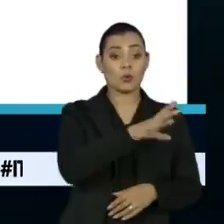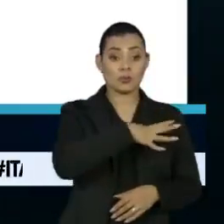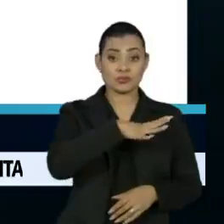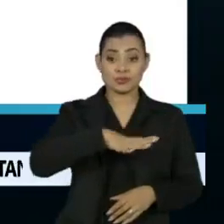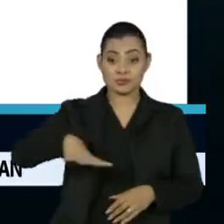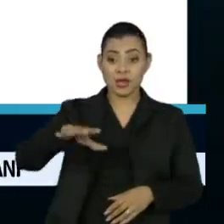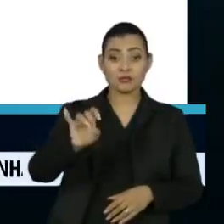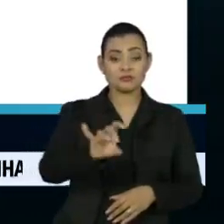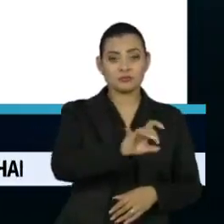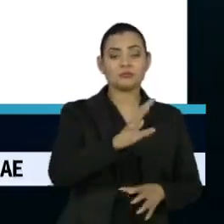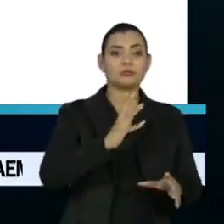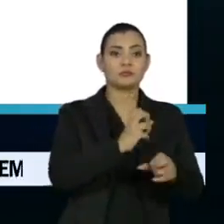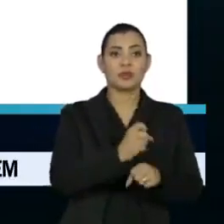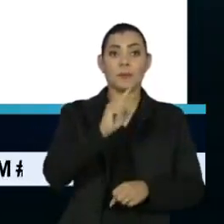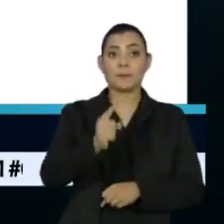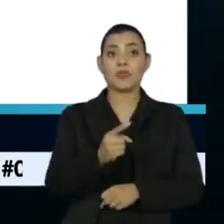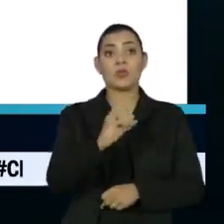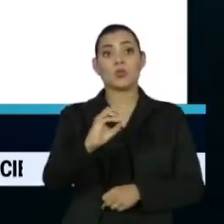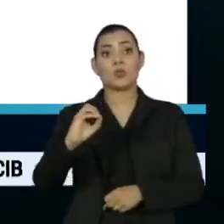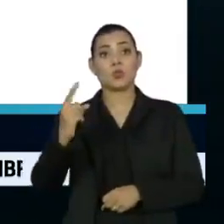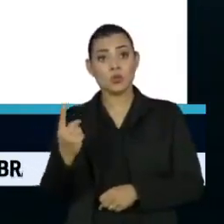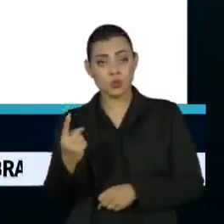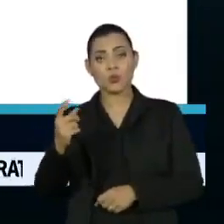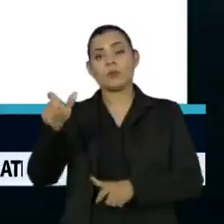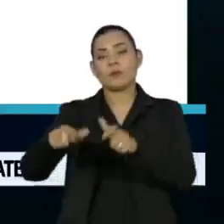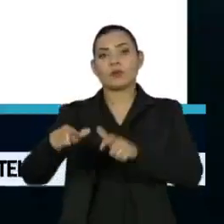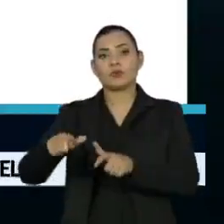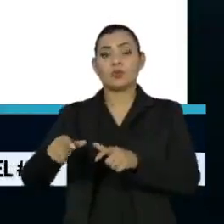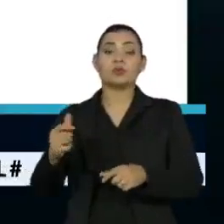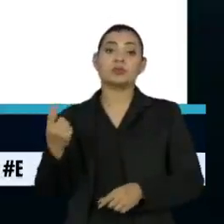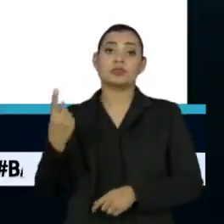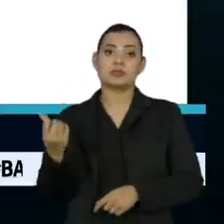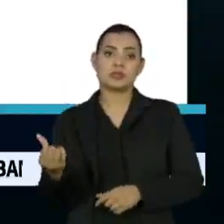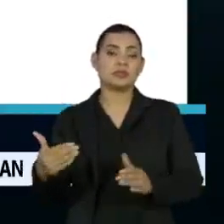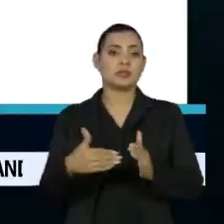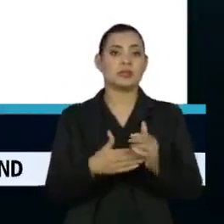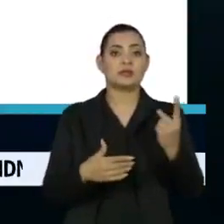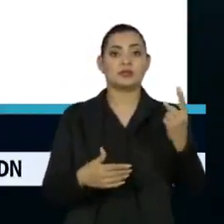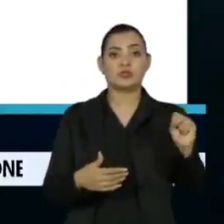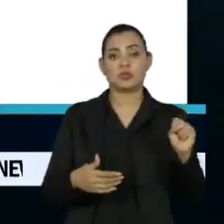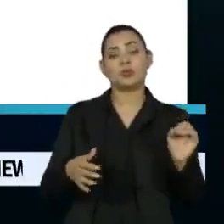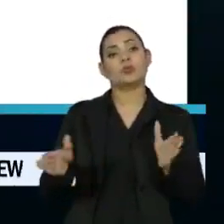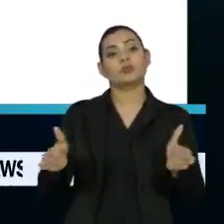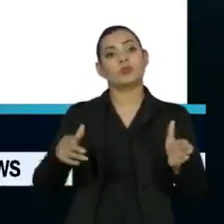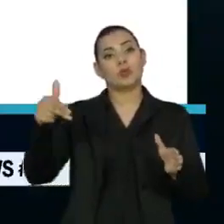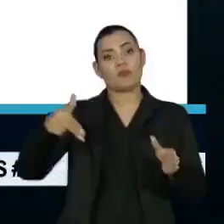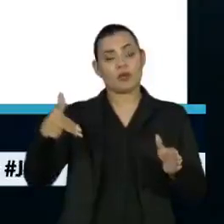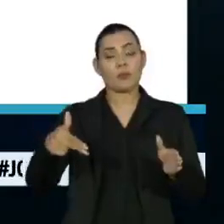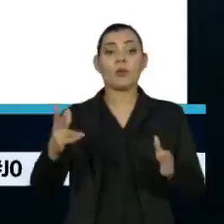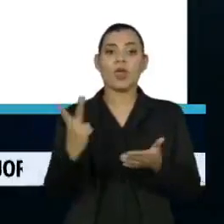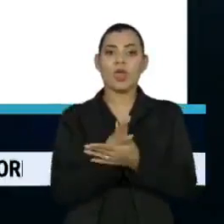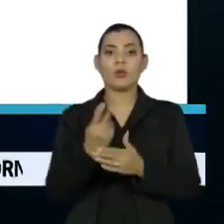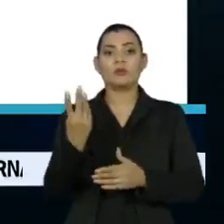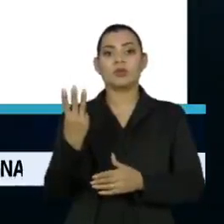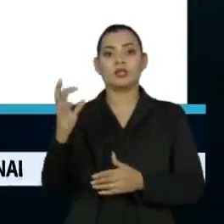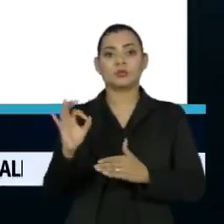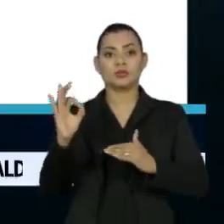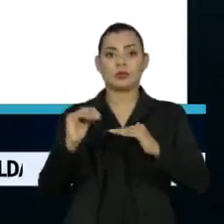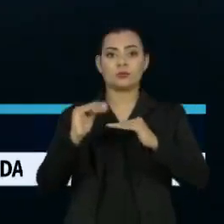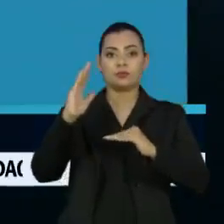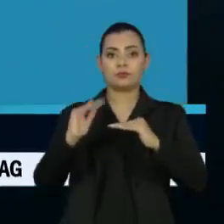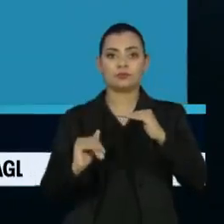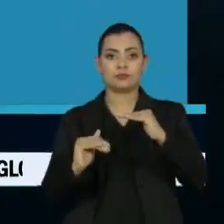cidades, o Ibope ouviu 1.001 eleitores entre os dias 16 e 18 de novembro. A margem de erro é de três pontos